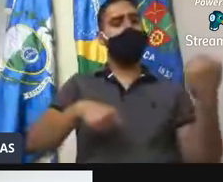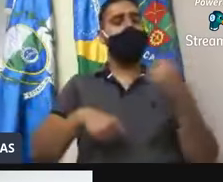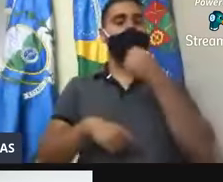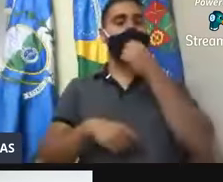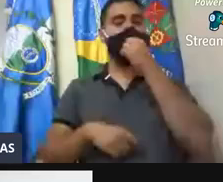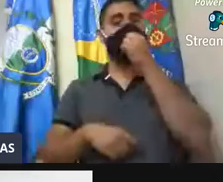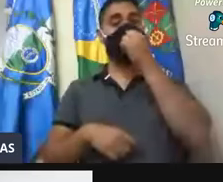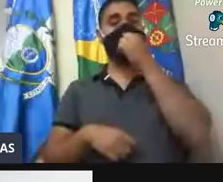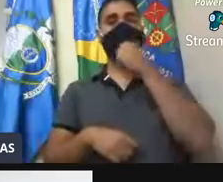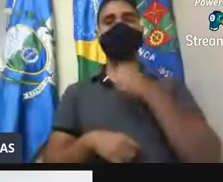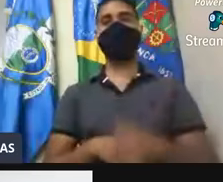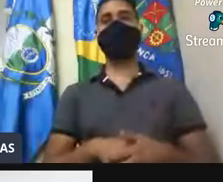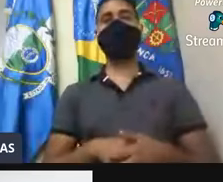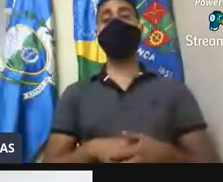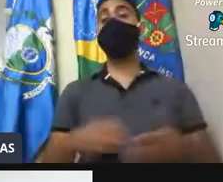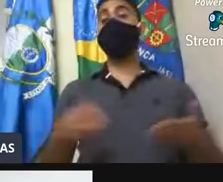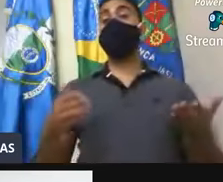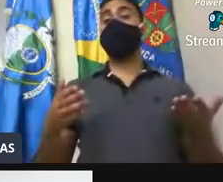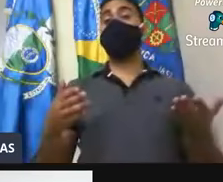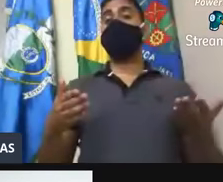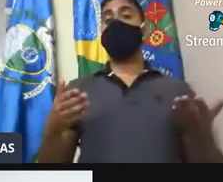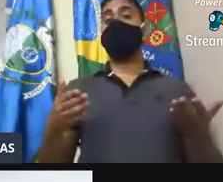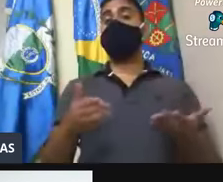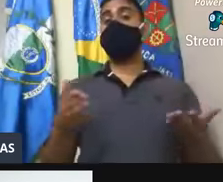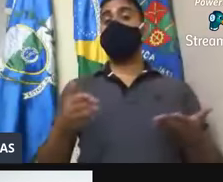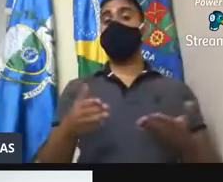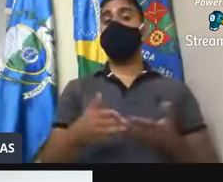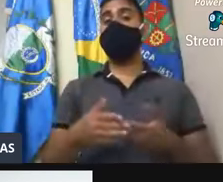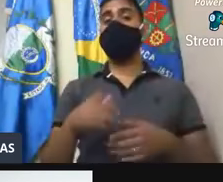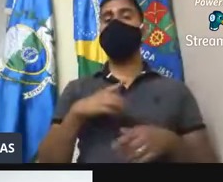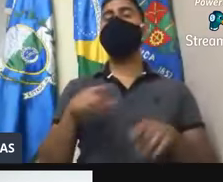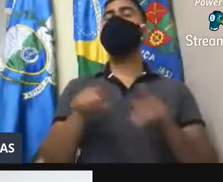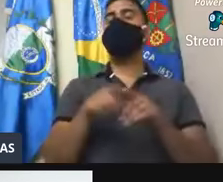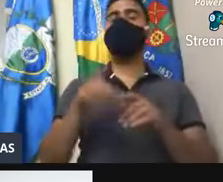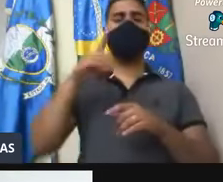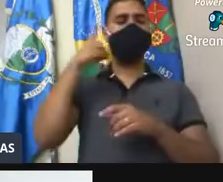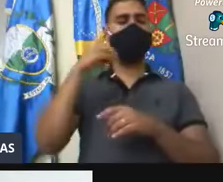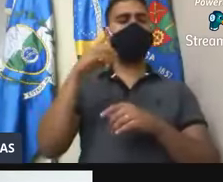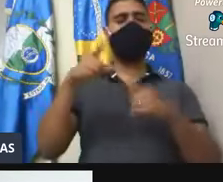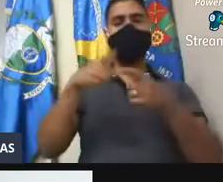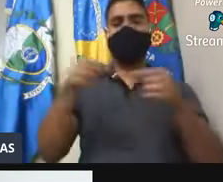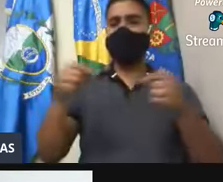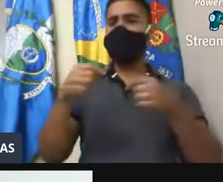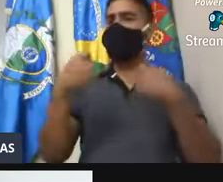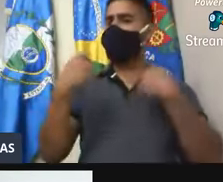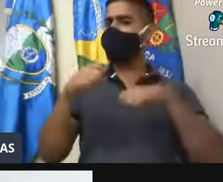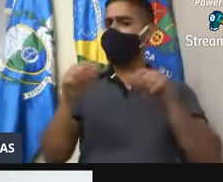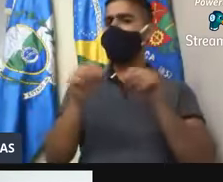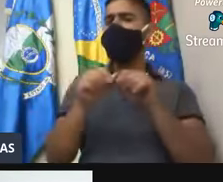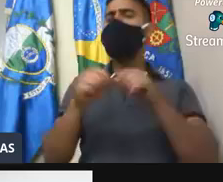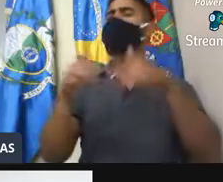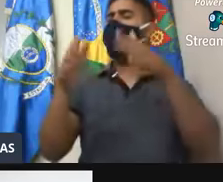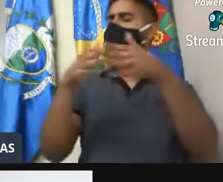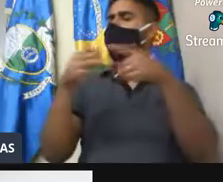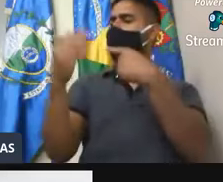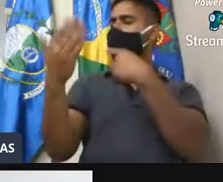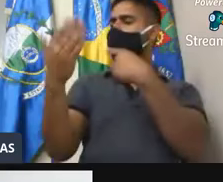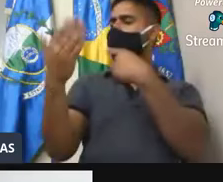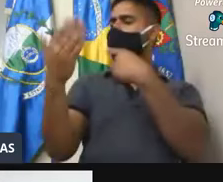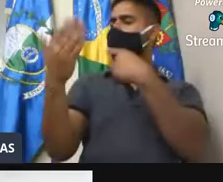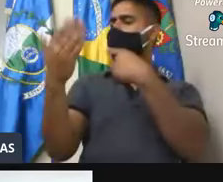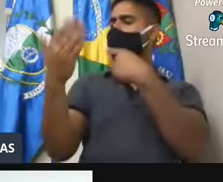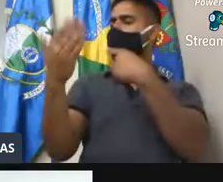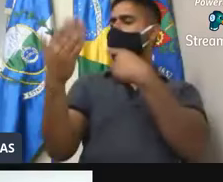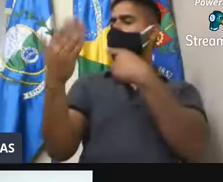como é agora que está, está no momento, temos um deputado em Brasília, é isso que a gente tem que fazer e reivindicar para os